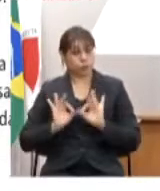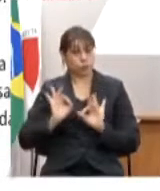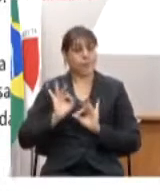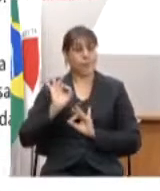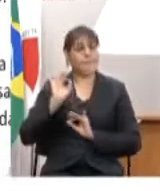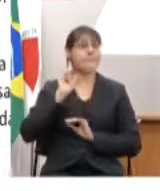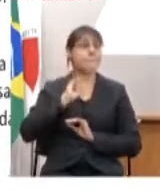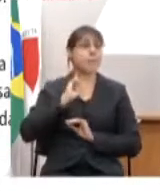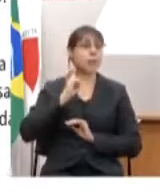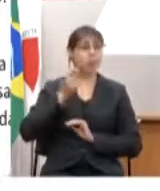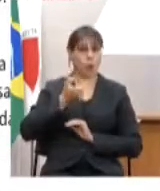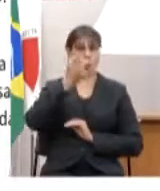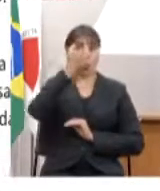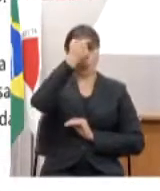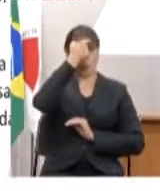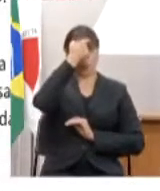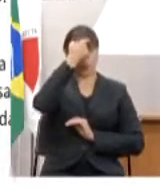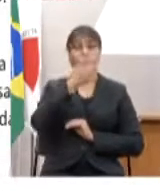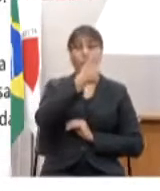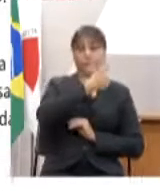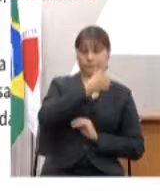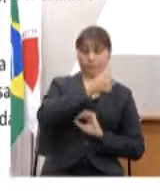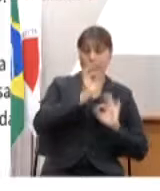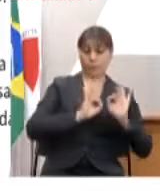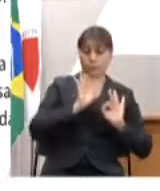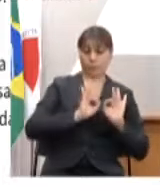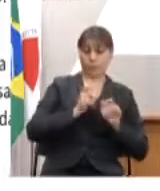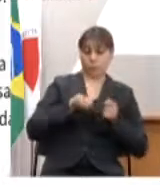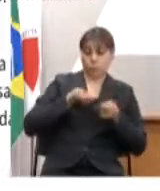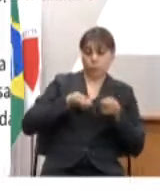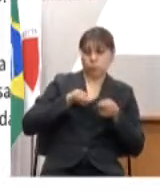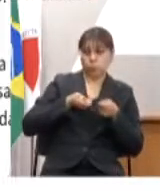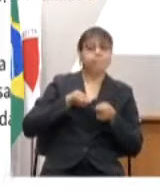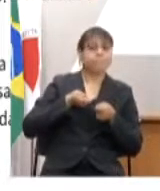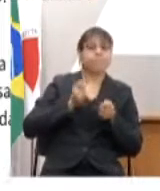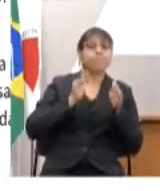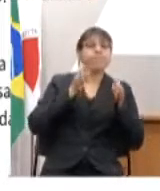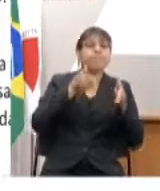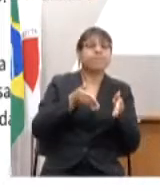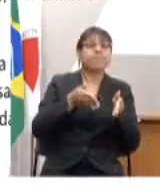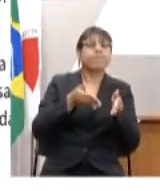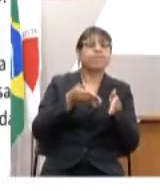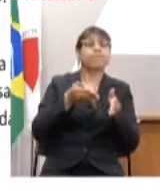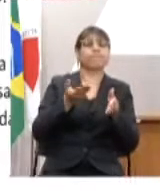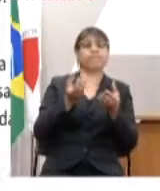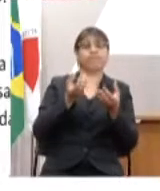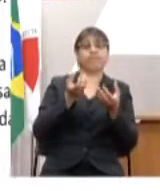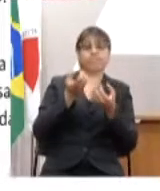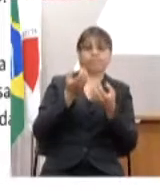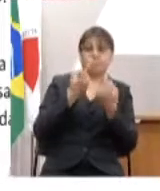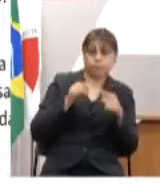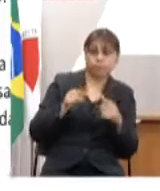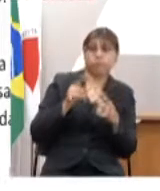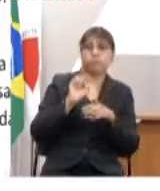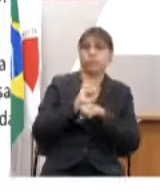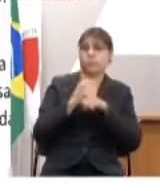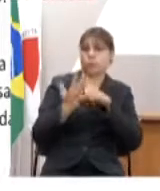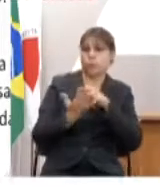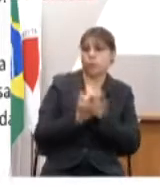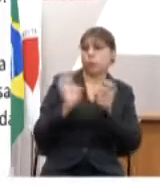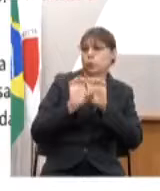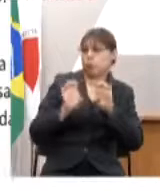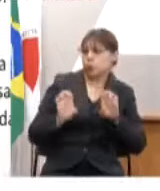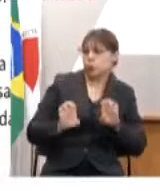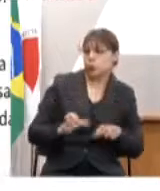consciente o plano de contingência ele é um plano focado no enfrentamento da covid com toda a estruturação da rede